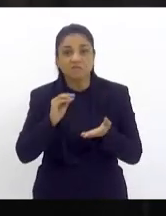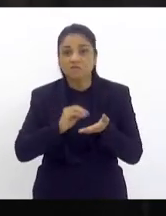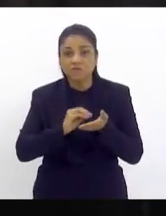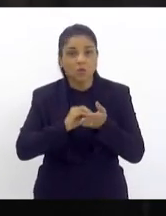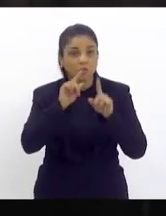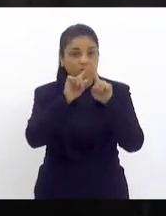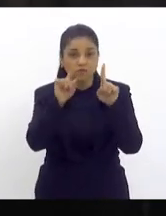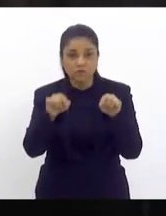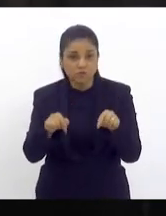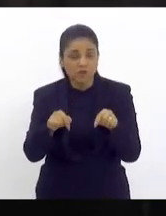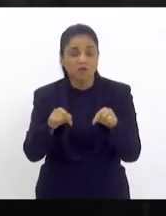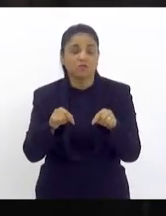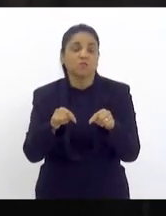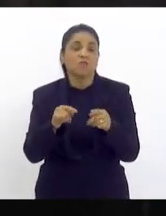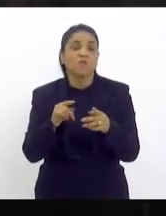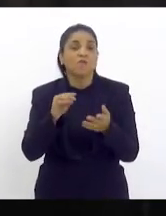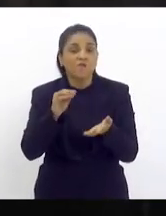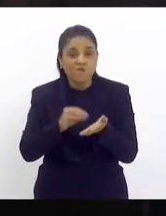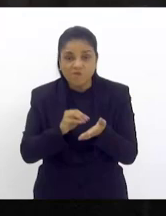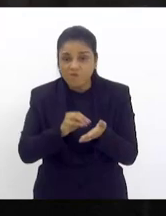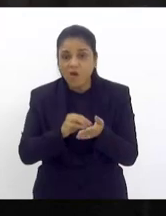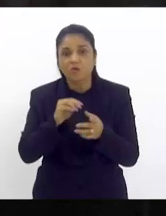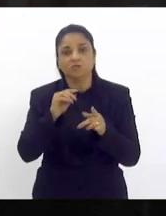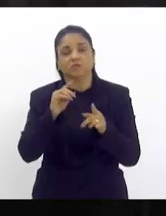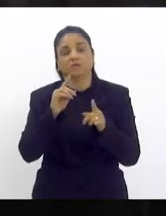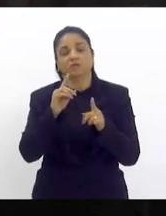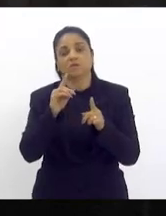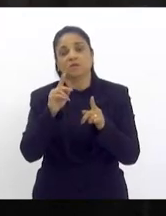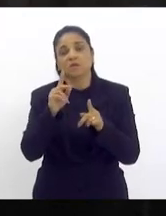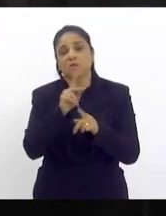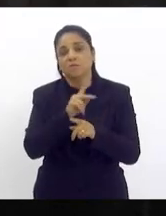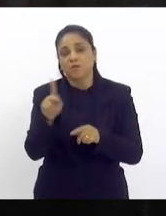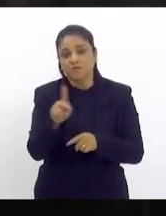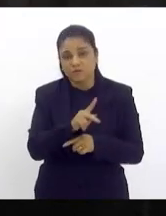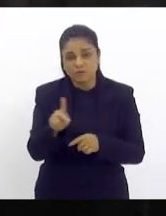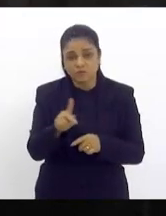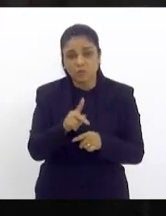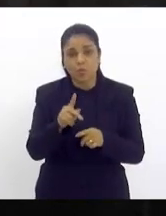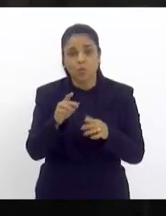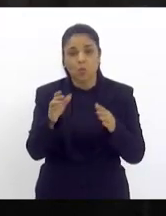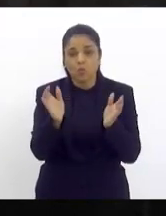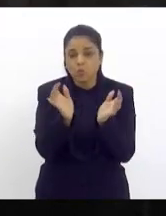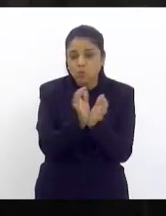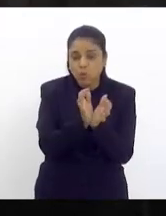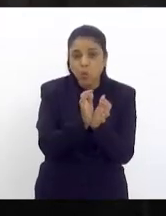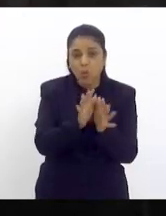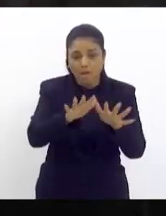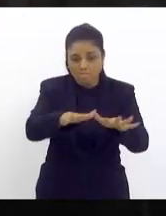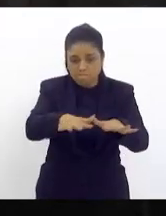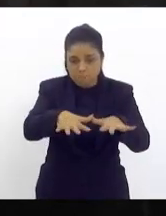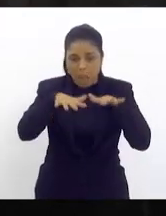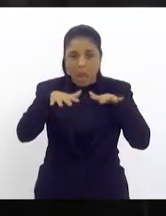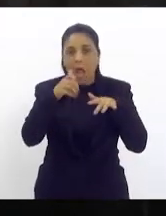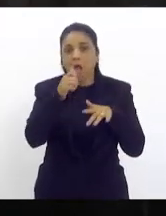falta muitas das vezes professores são turmas cheias turmas com 30 40 alunos